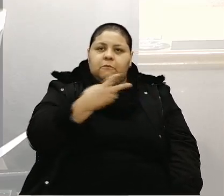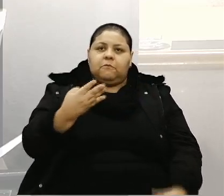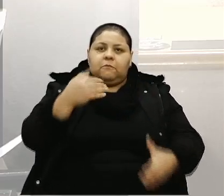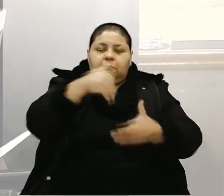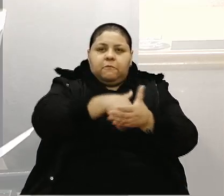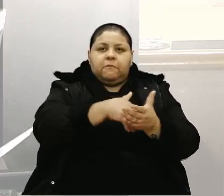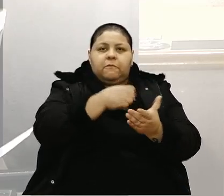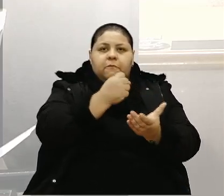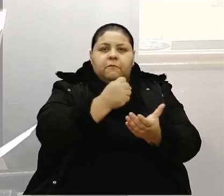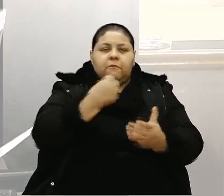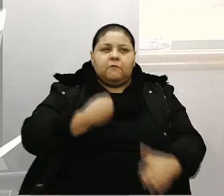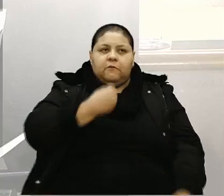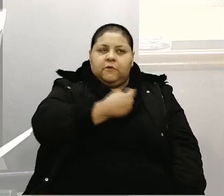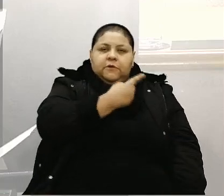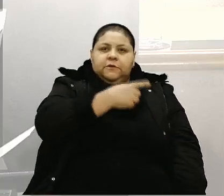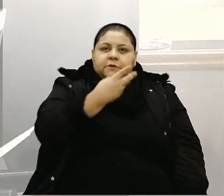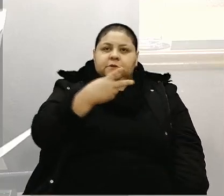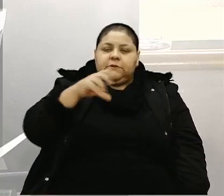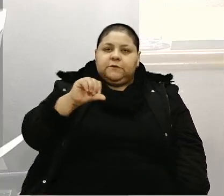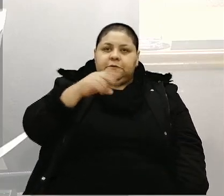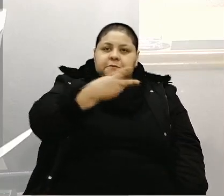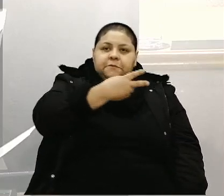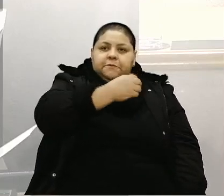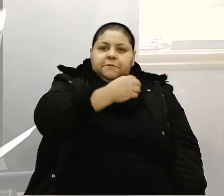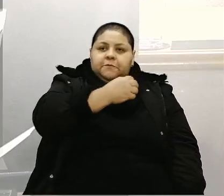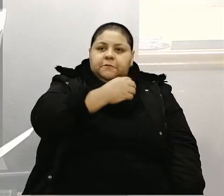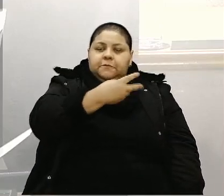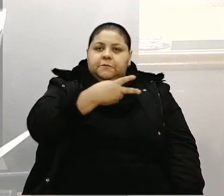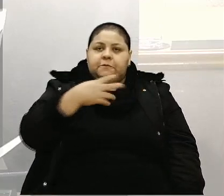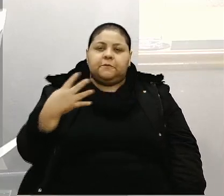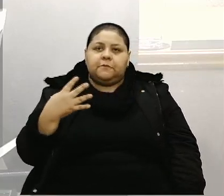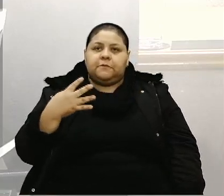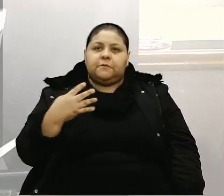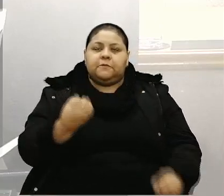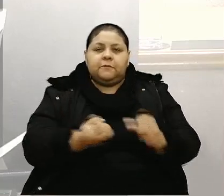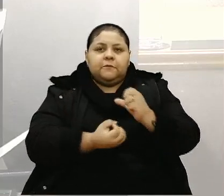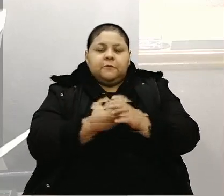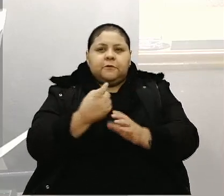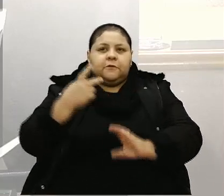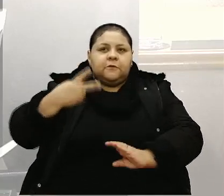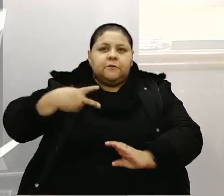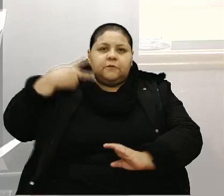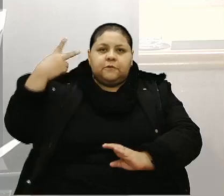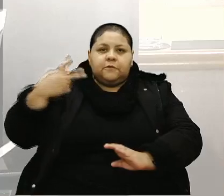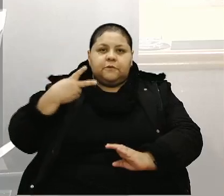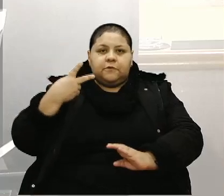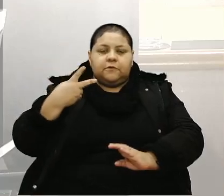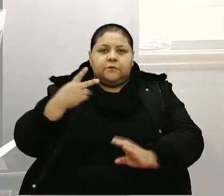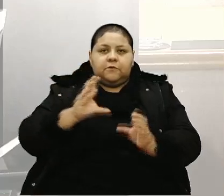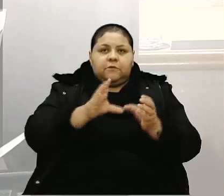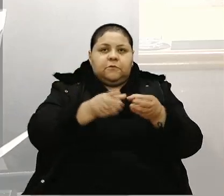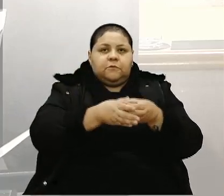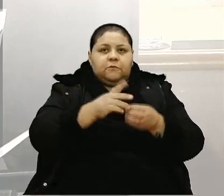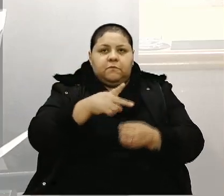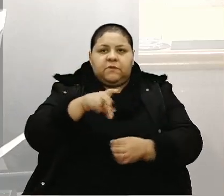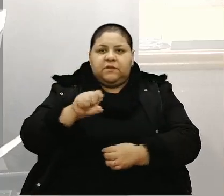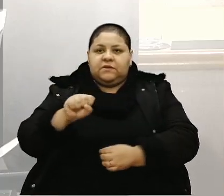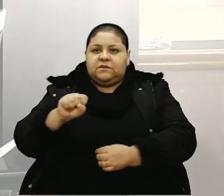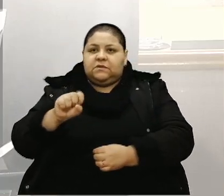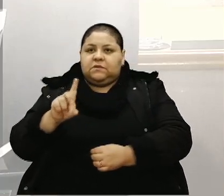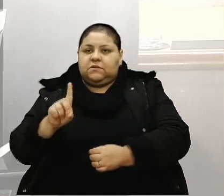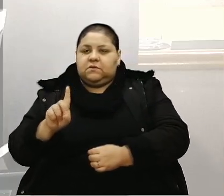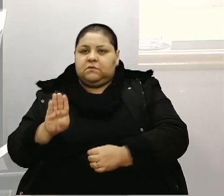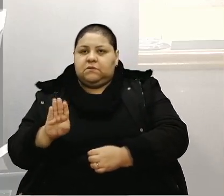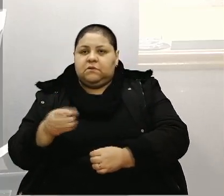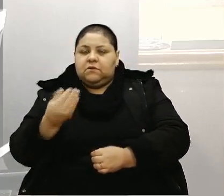processo nº 129, 2024, de autoria dos vereadores do PSDB. Que propõe a